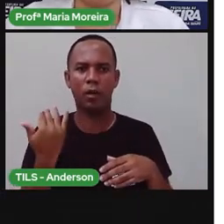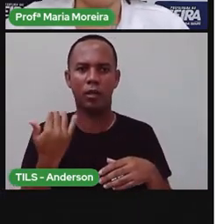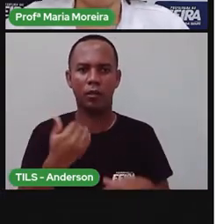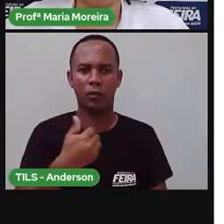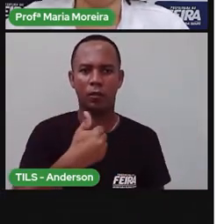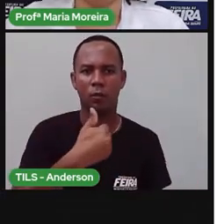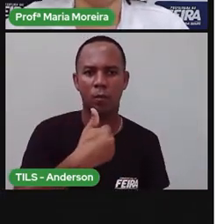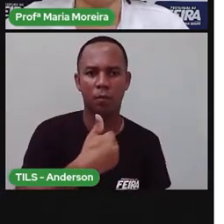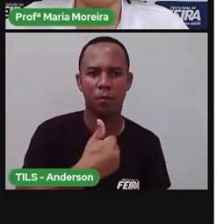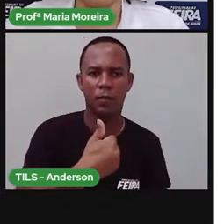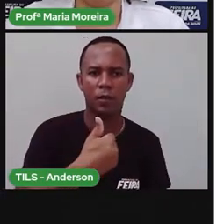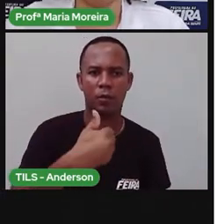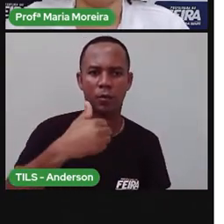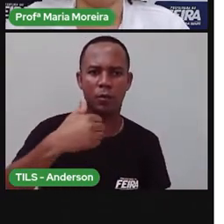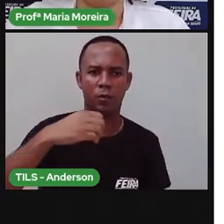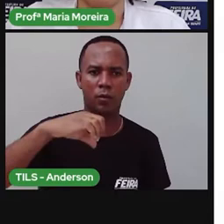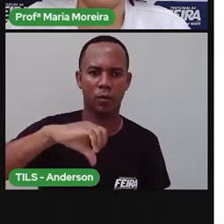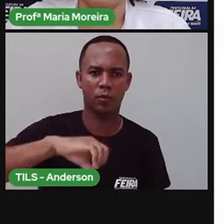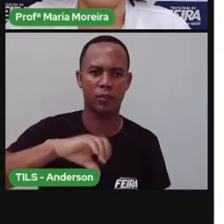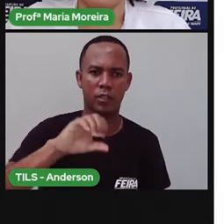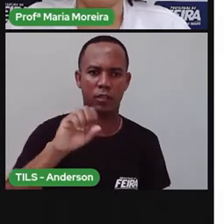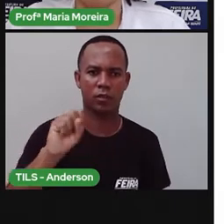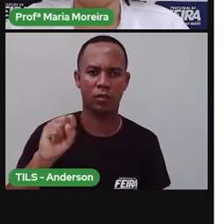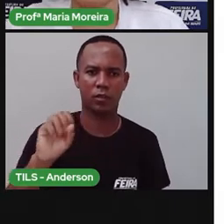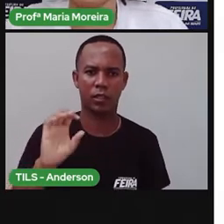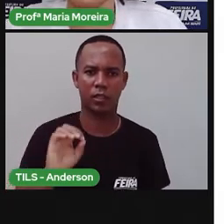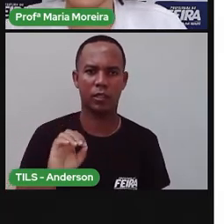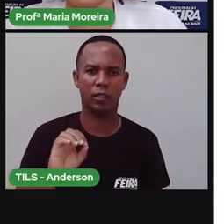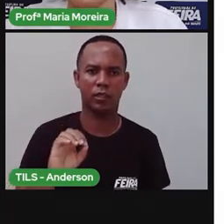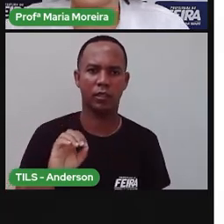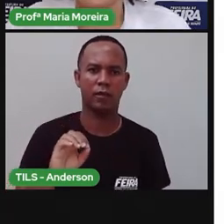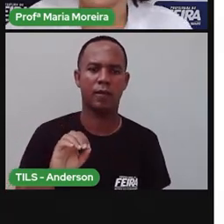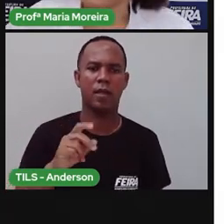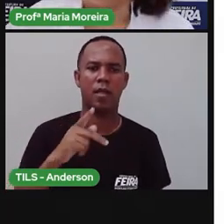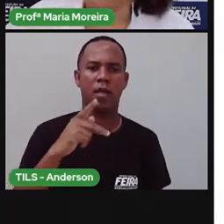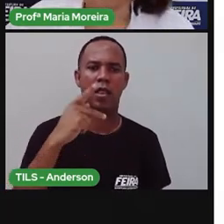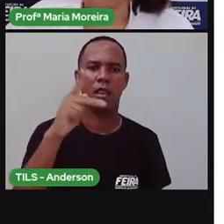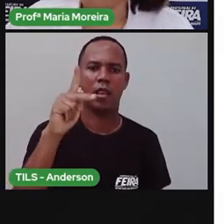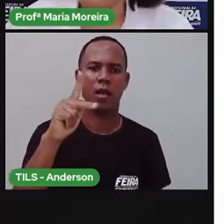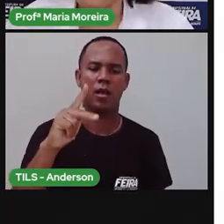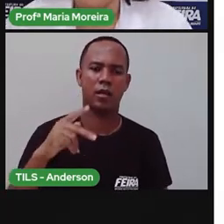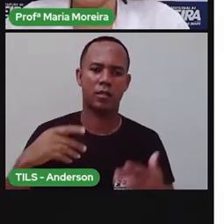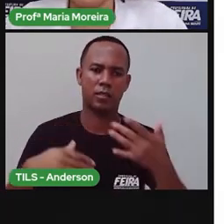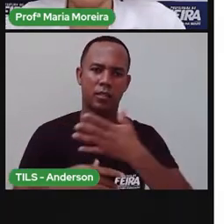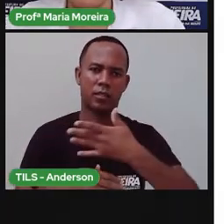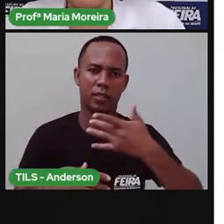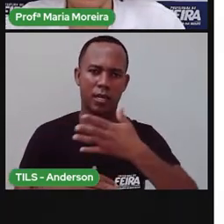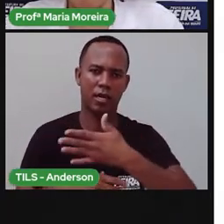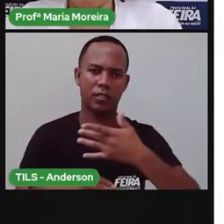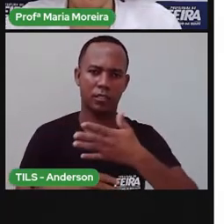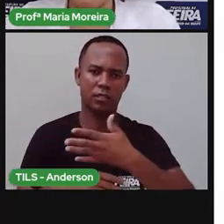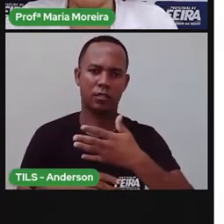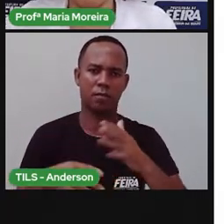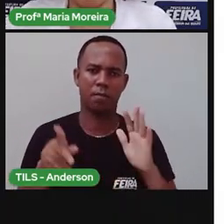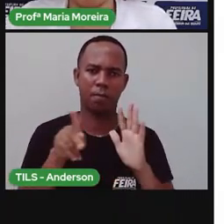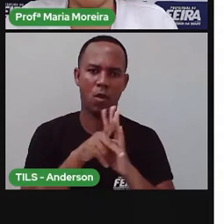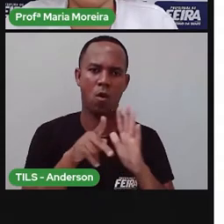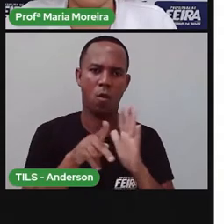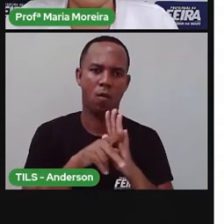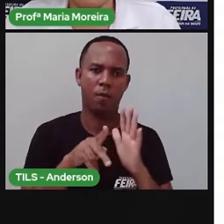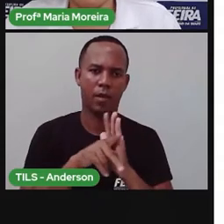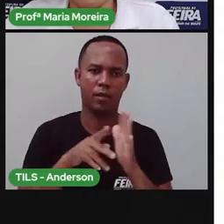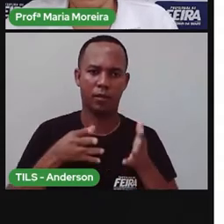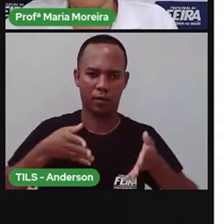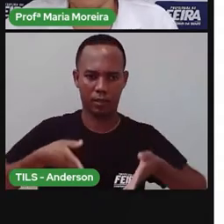de 1980, em sua cidade natal. A cidade natal é o quê? A cidade onde